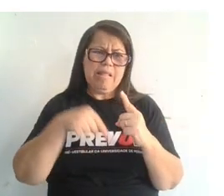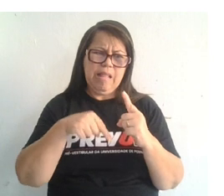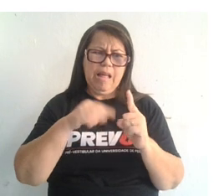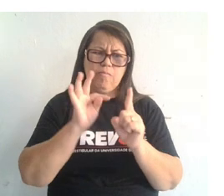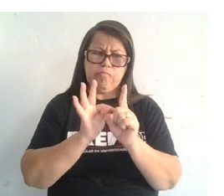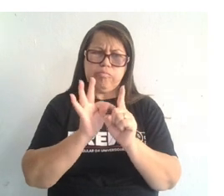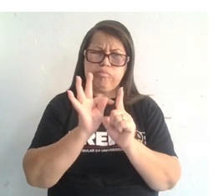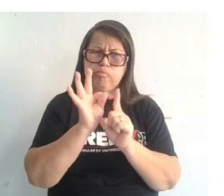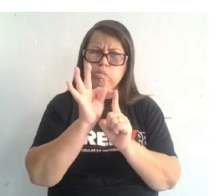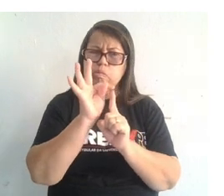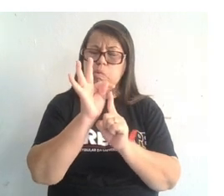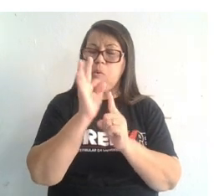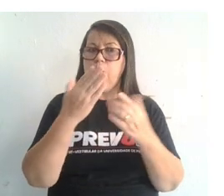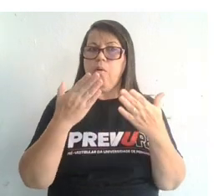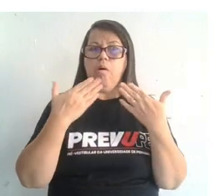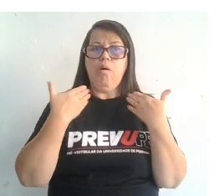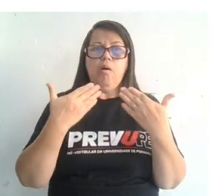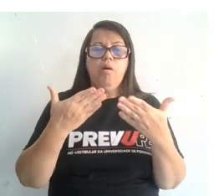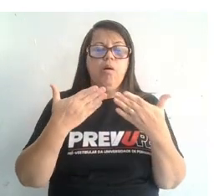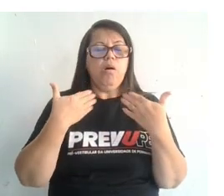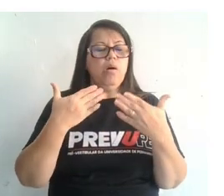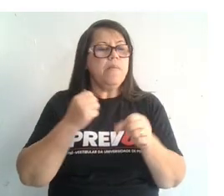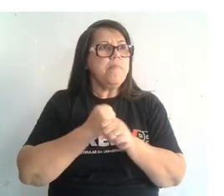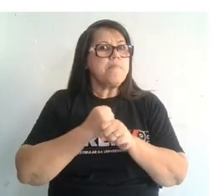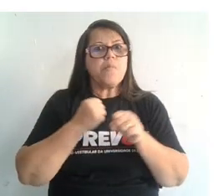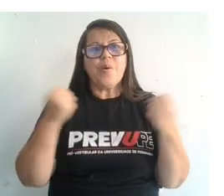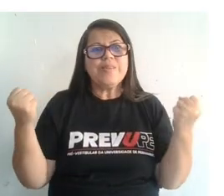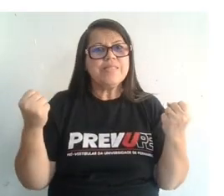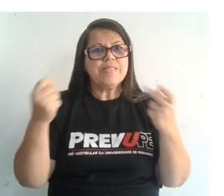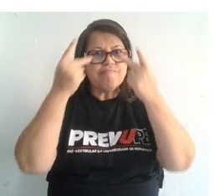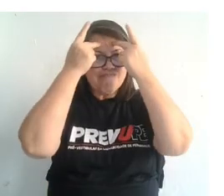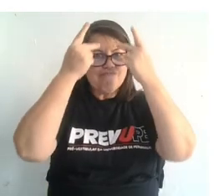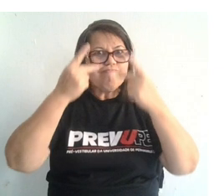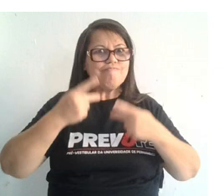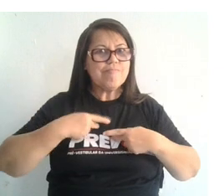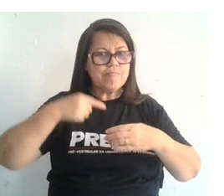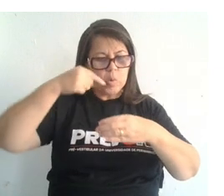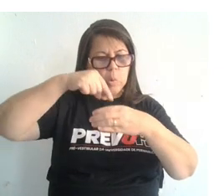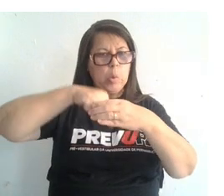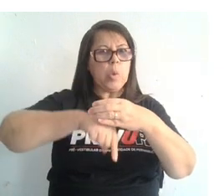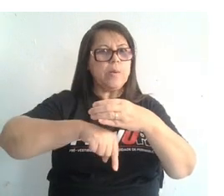de pressão e temperatura são extremas, inacessíveis ao ser humano. Então vamos lá.